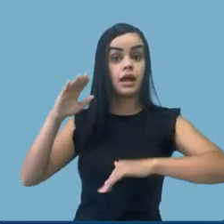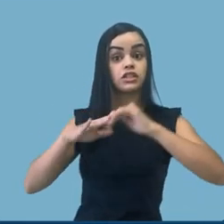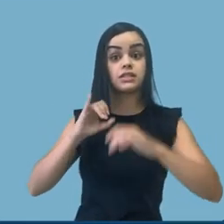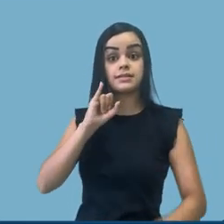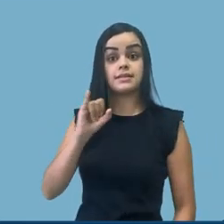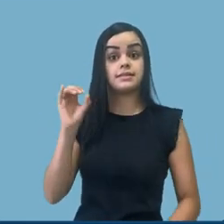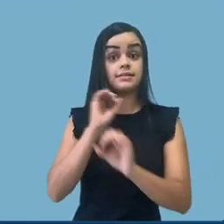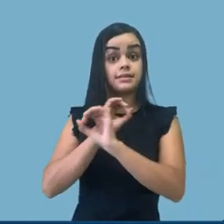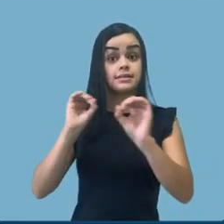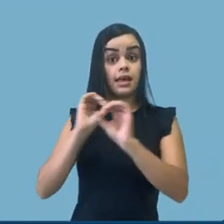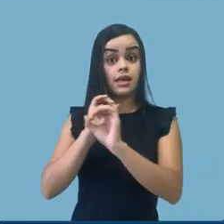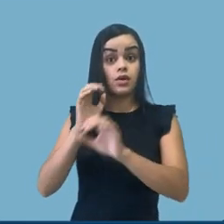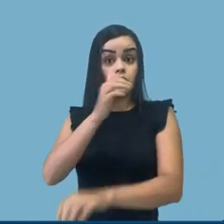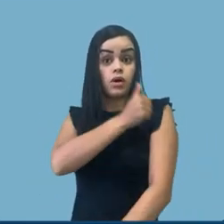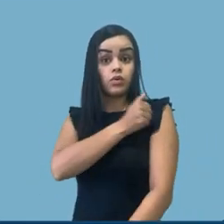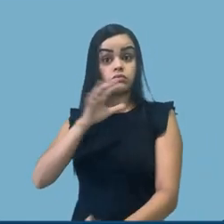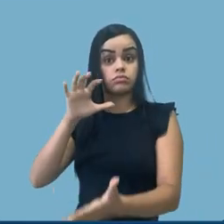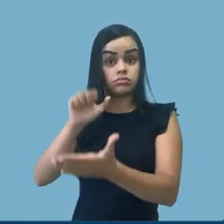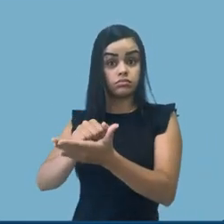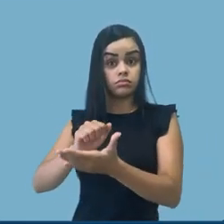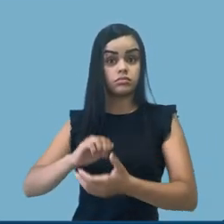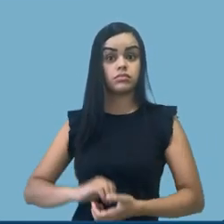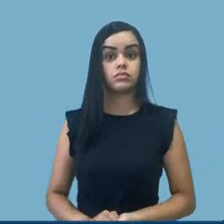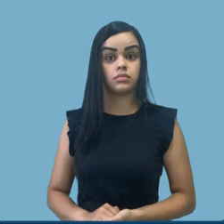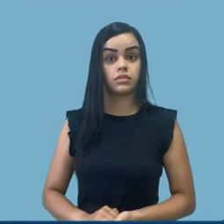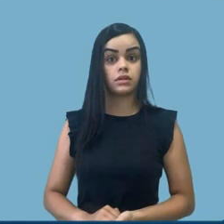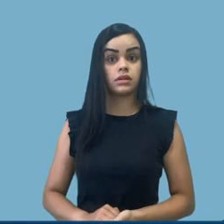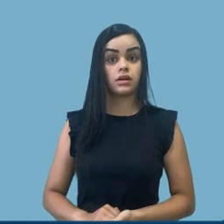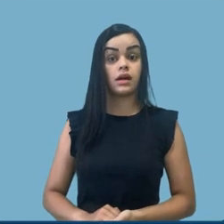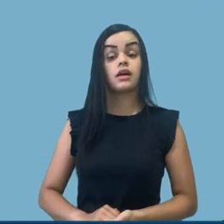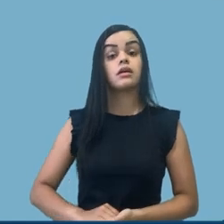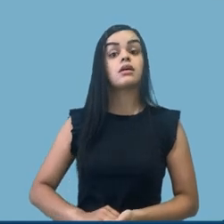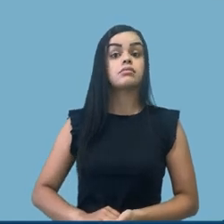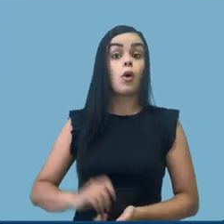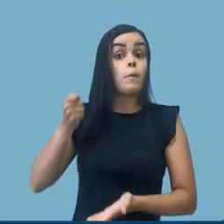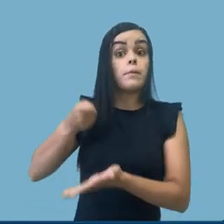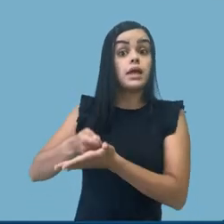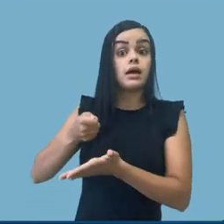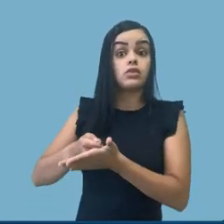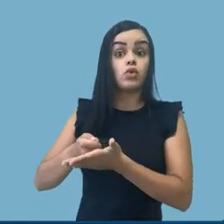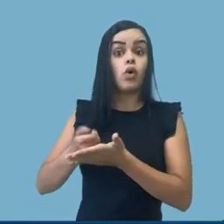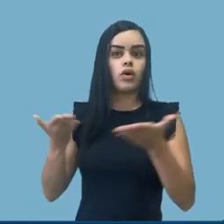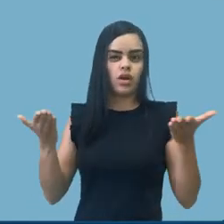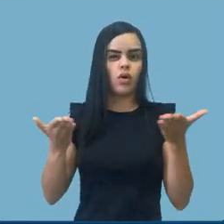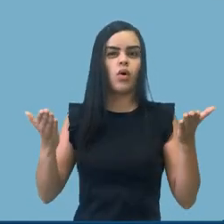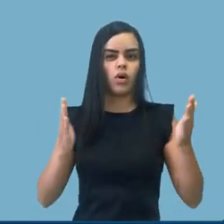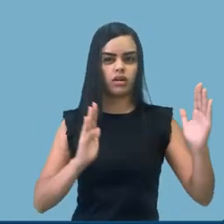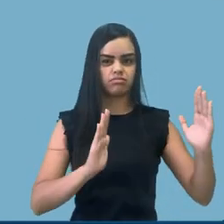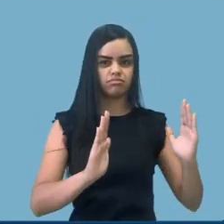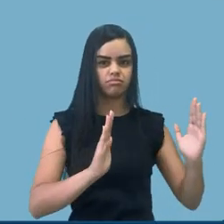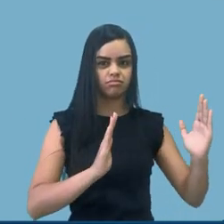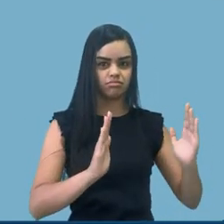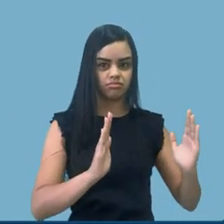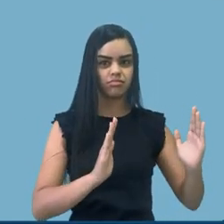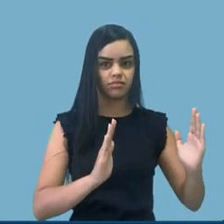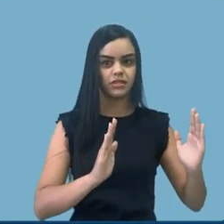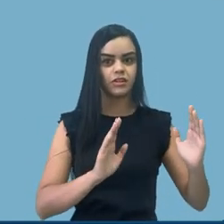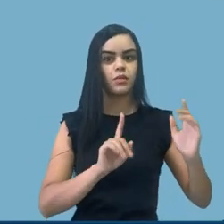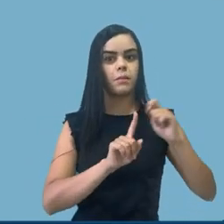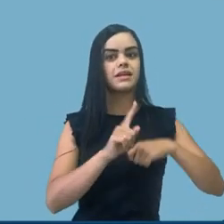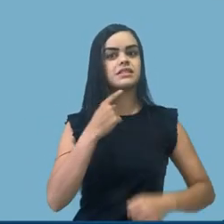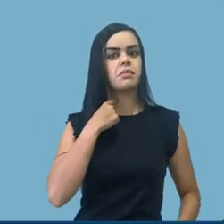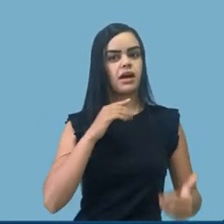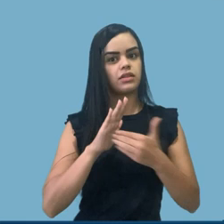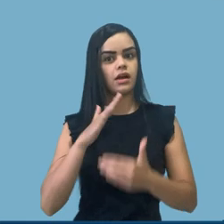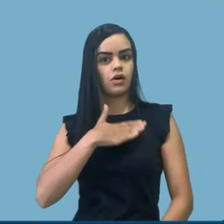aqui se destaca que não é uma obrigatoriedade de, é uma possibilidade de. Então, vai ser possível cancelar a turma de disciplinas